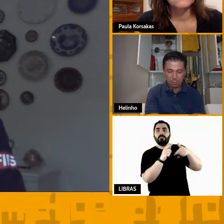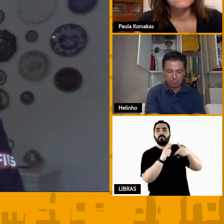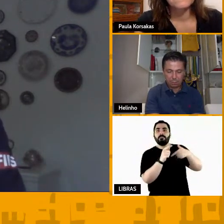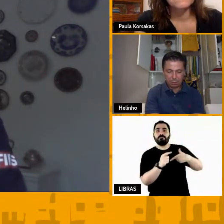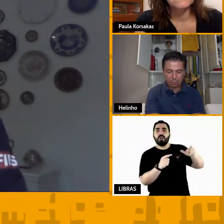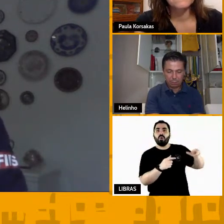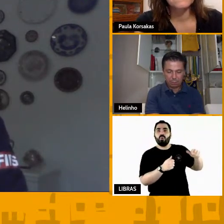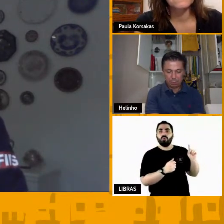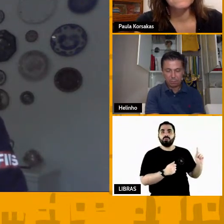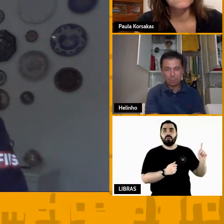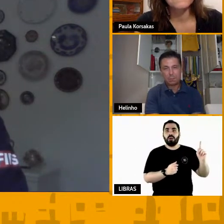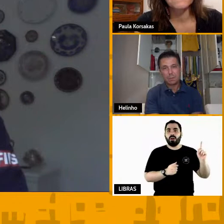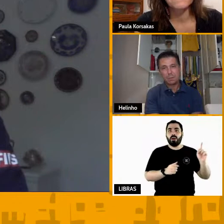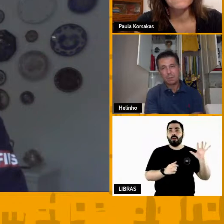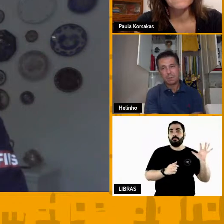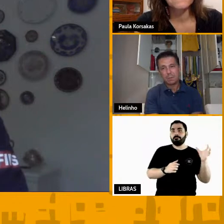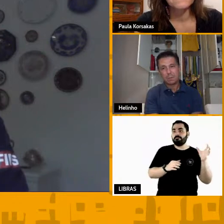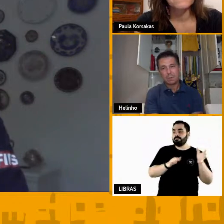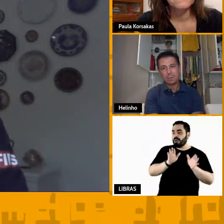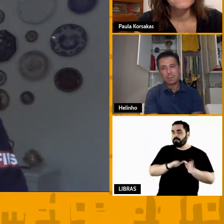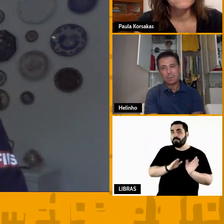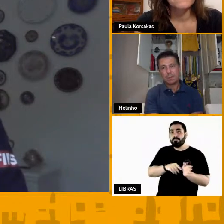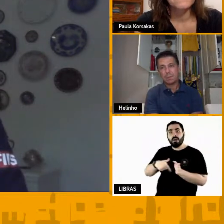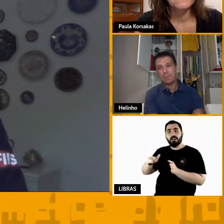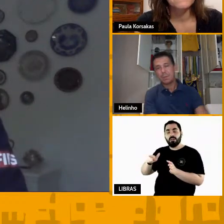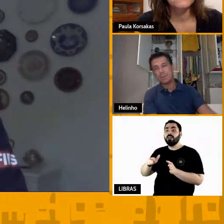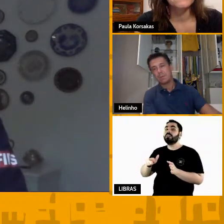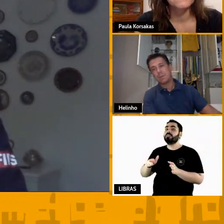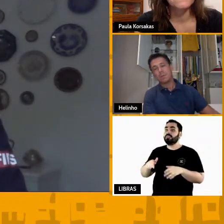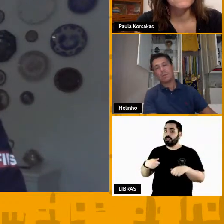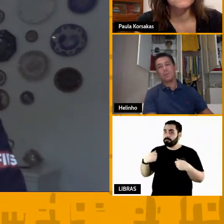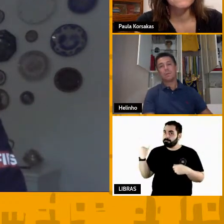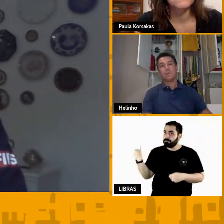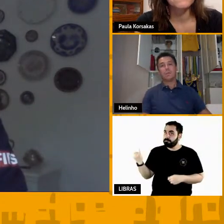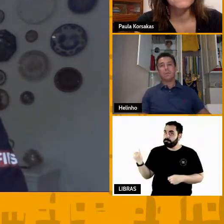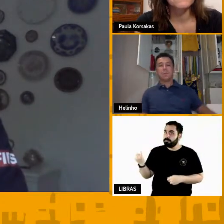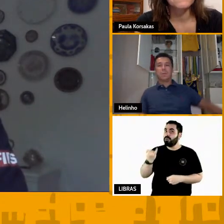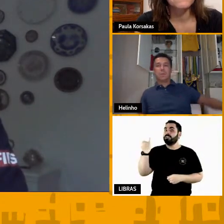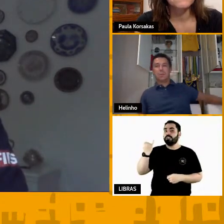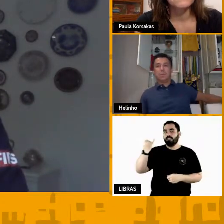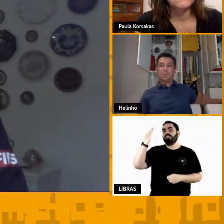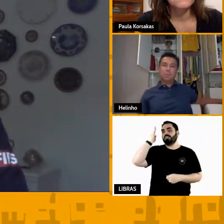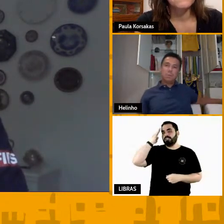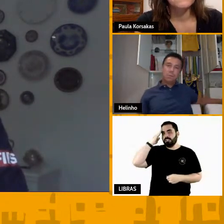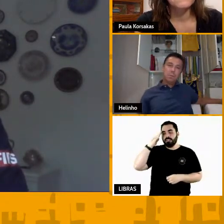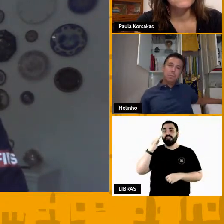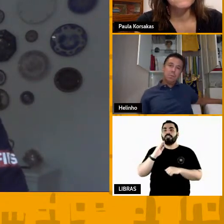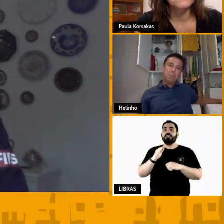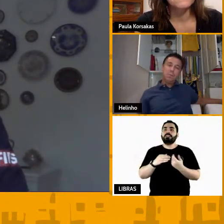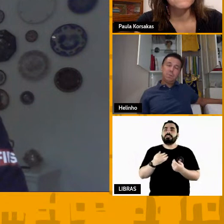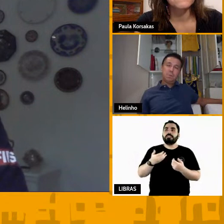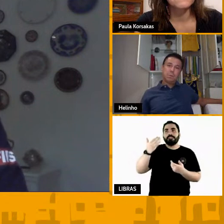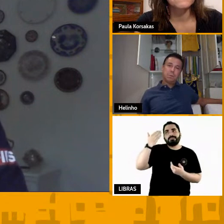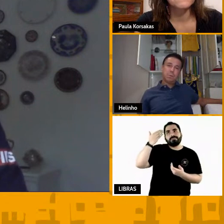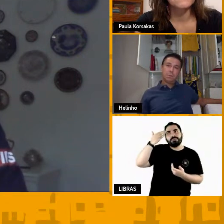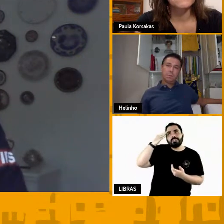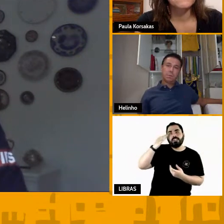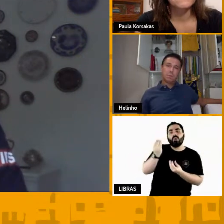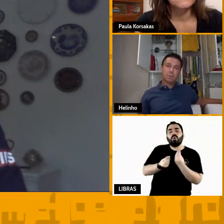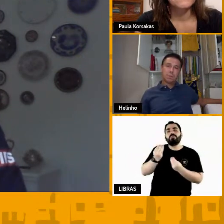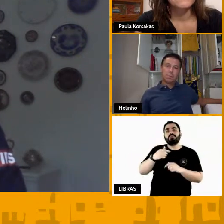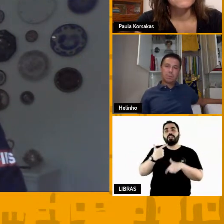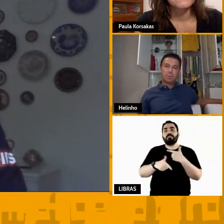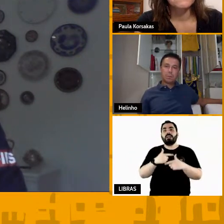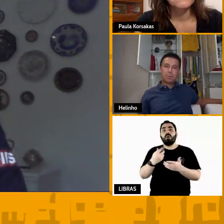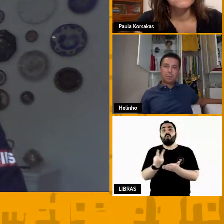para o adulto ele vai ter algumas nuances então é muito importante a gente trabalhar esse erro e ele entender exatamente isso e